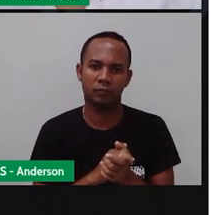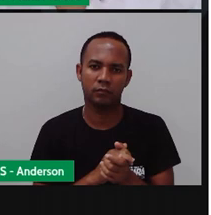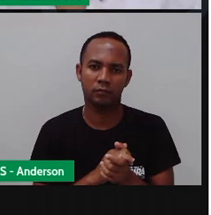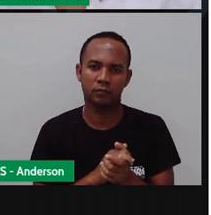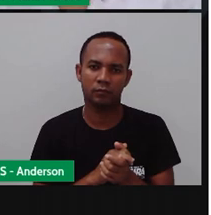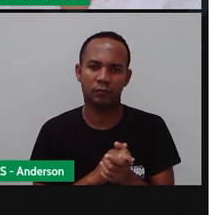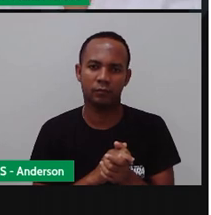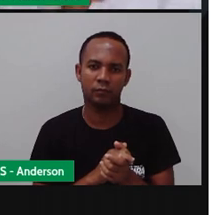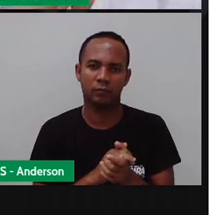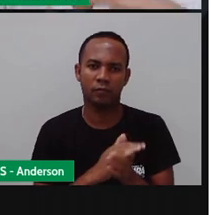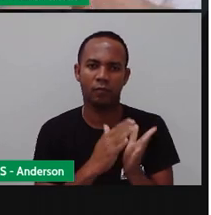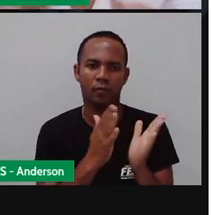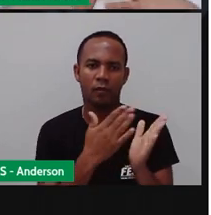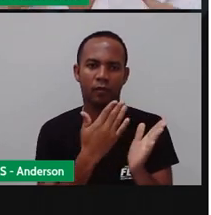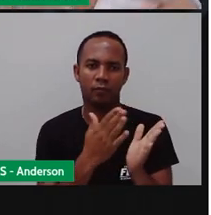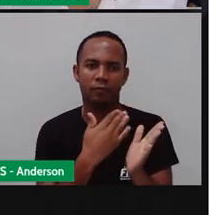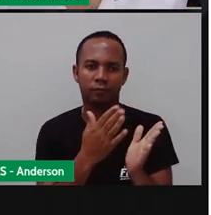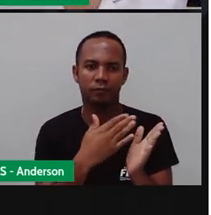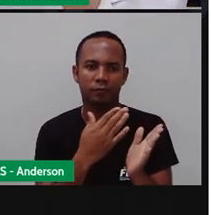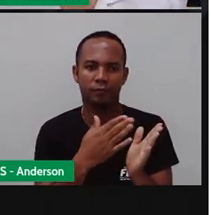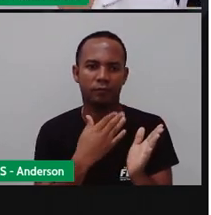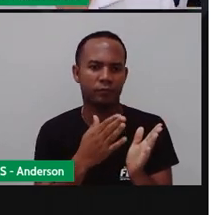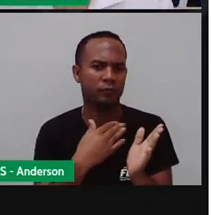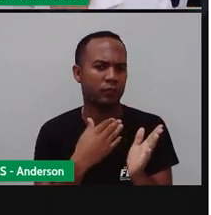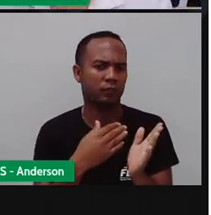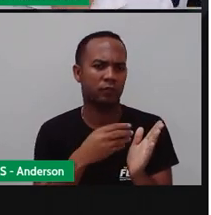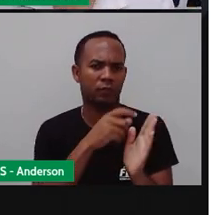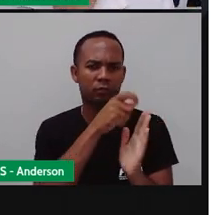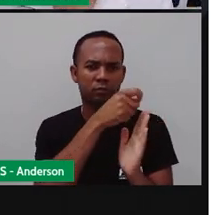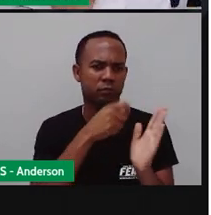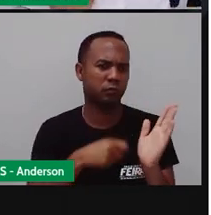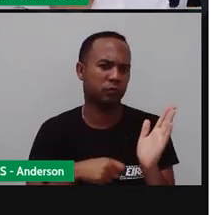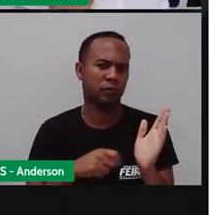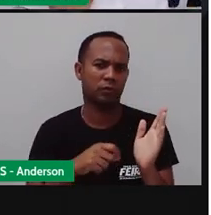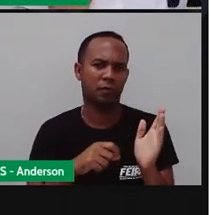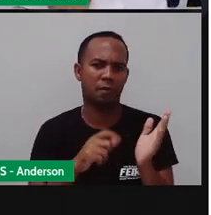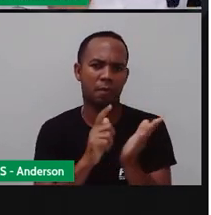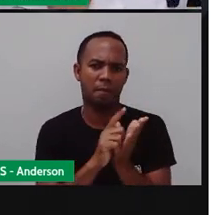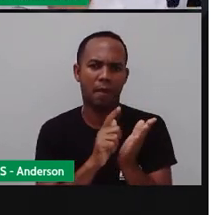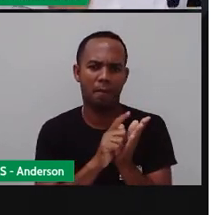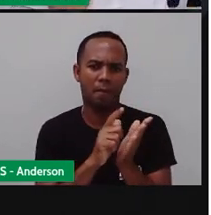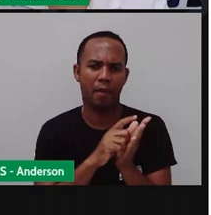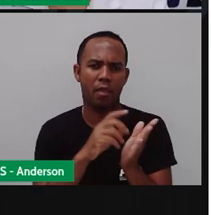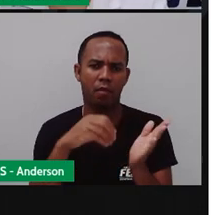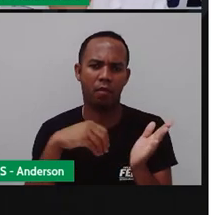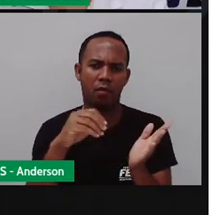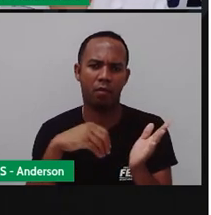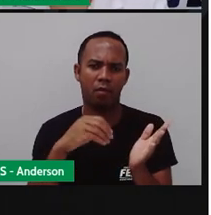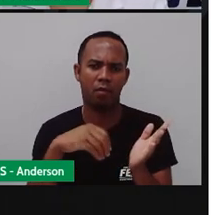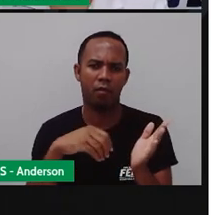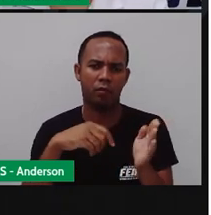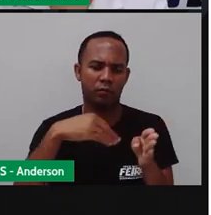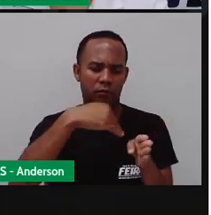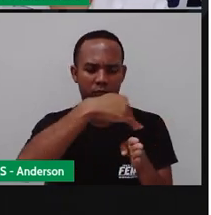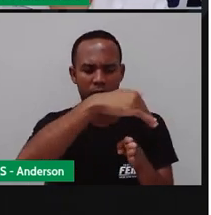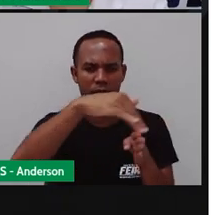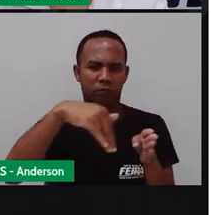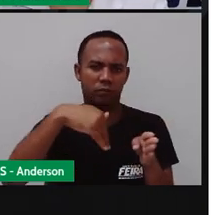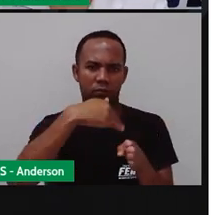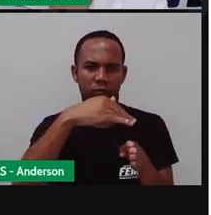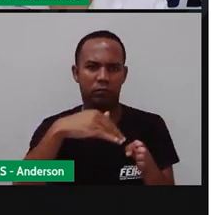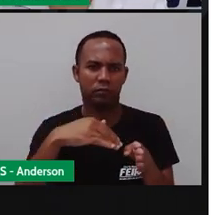Revista, né? Revistia de você enrolar As caixas com papéis finos, né? Que comportem bem as